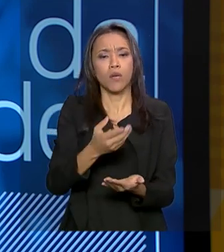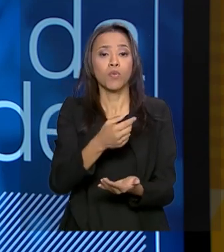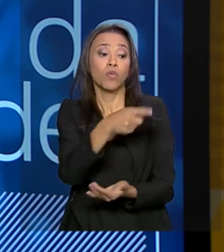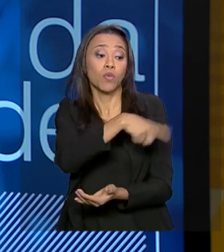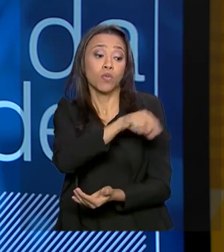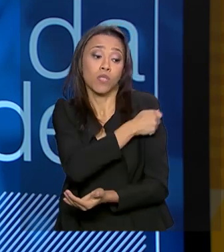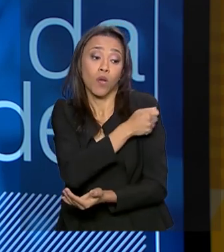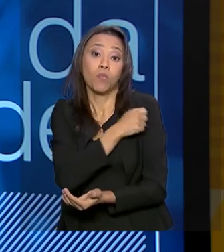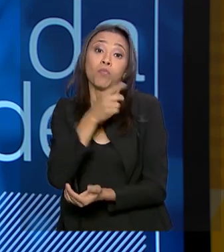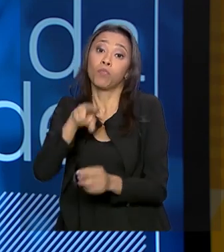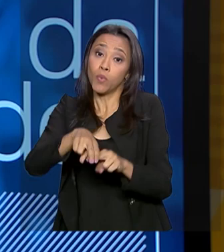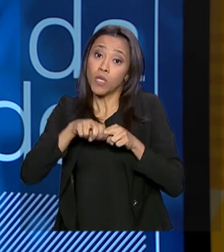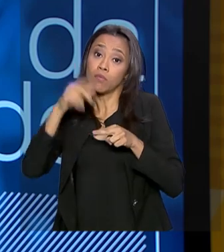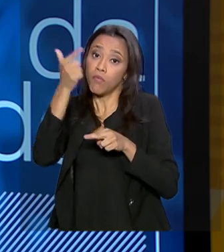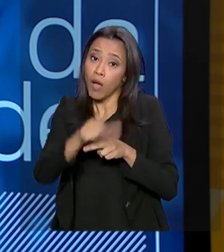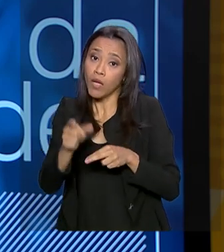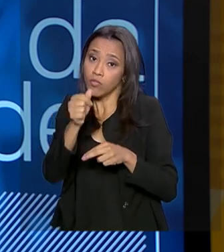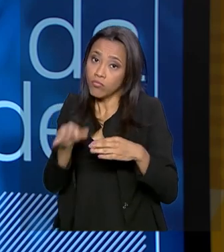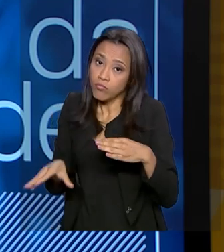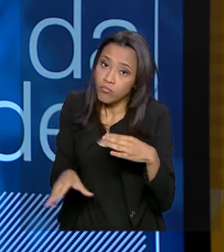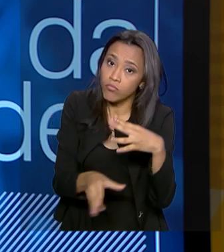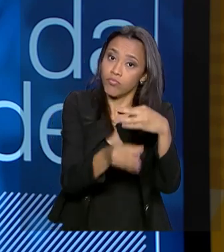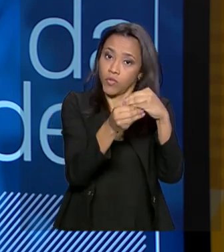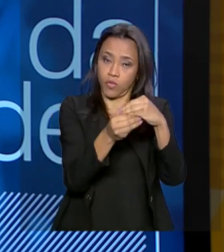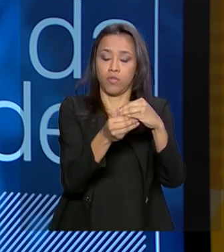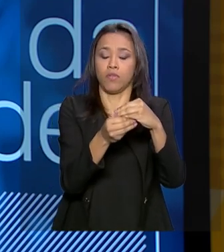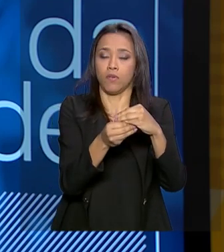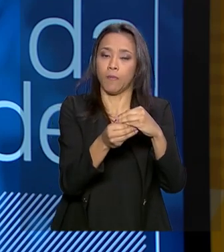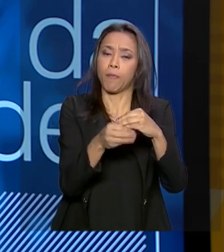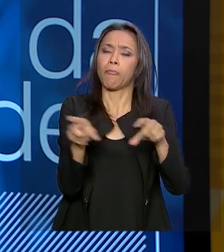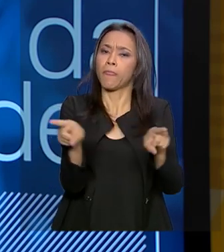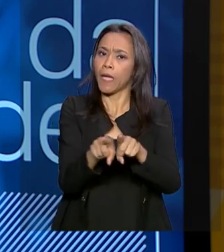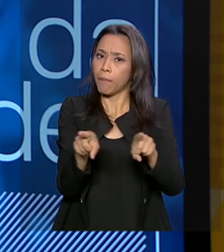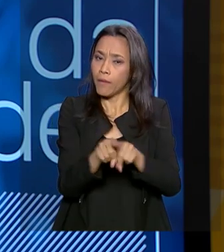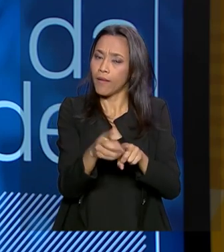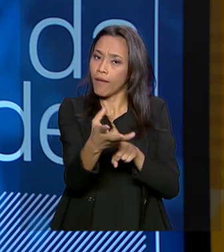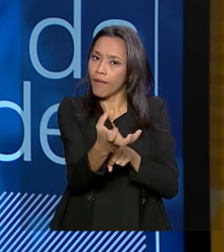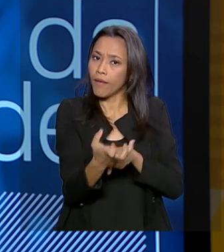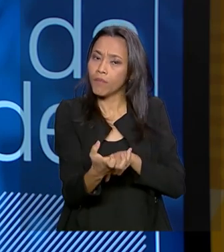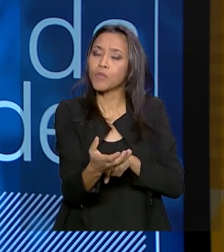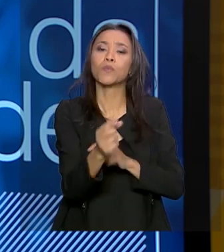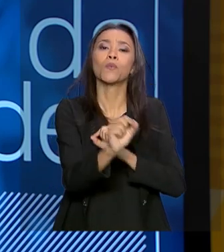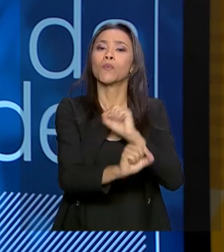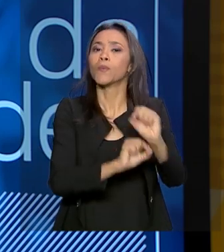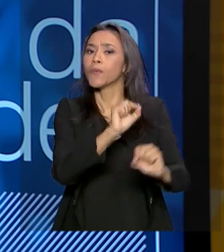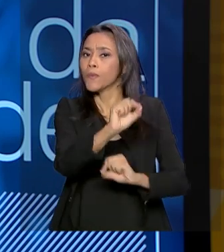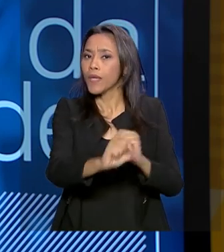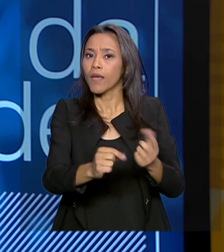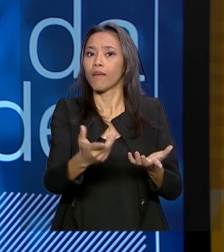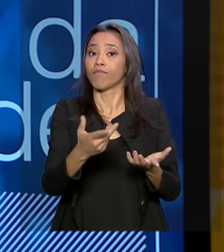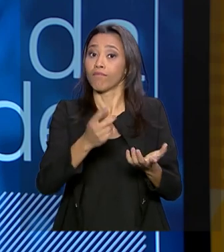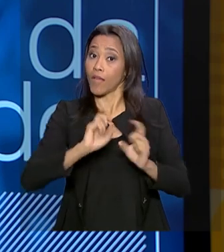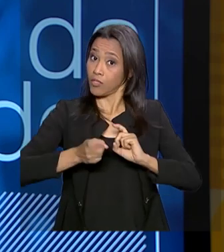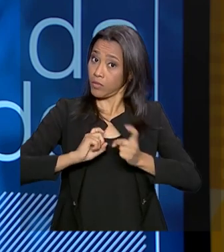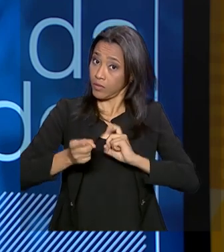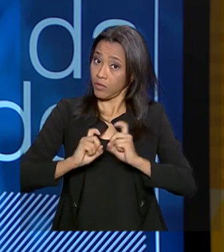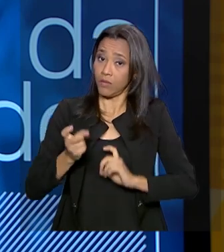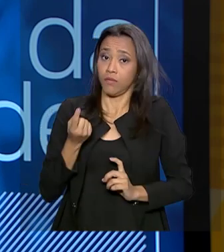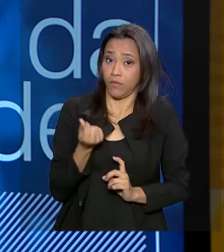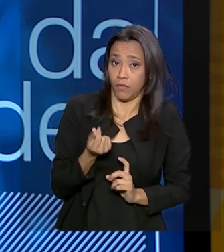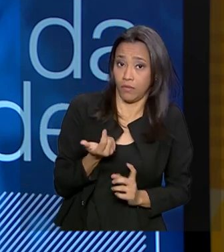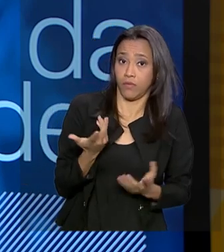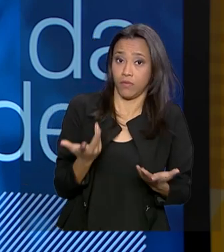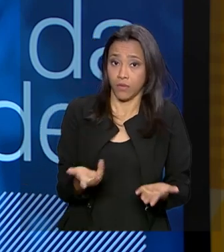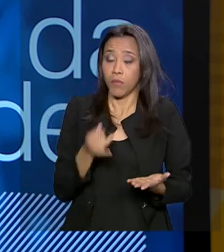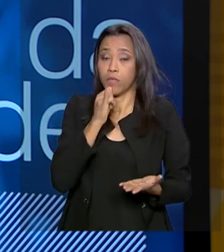a está disponibilizando mais recursos. Agora, da mesma forma, também a gente quer contraprestações em termos de governança. Hoje, o índice de